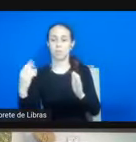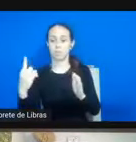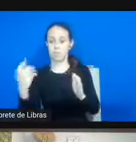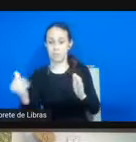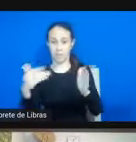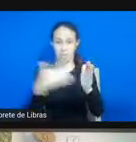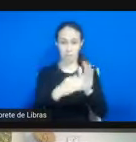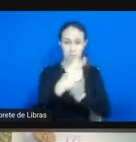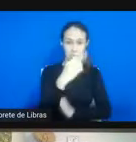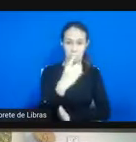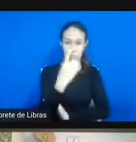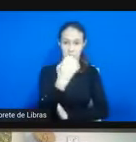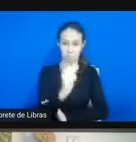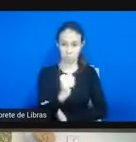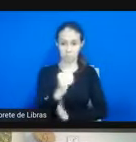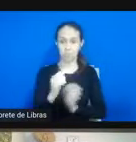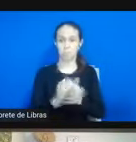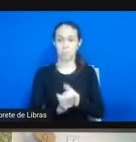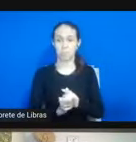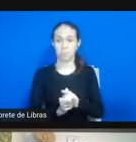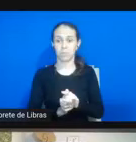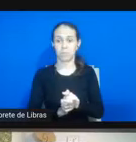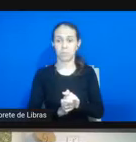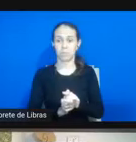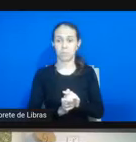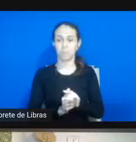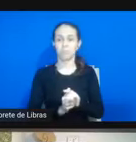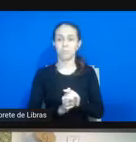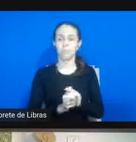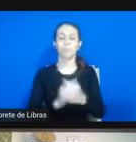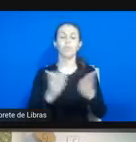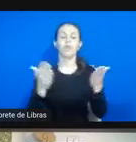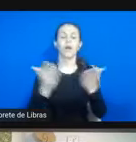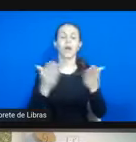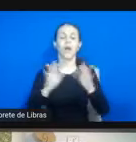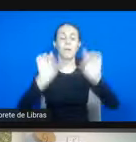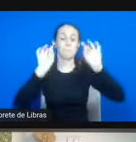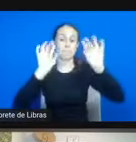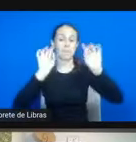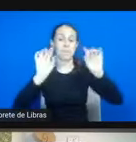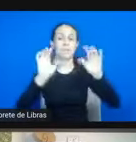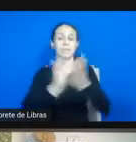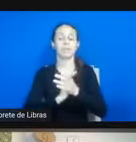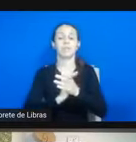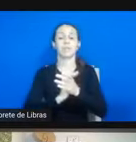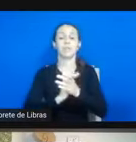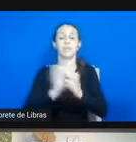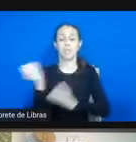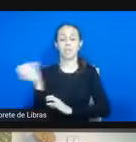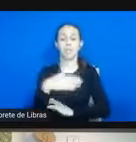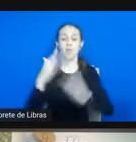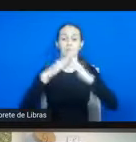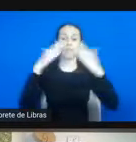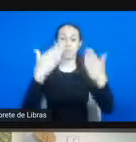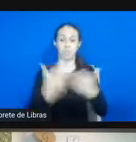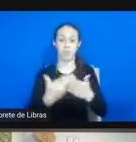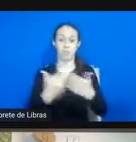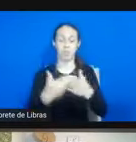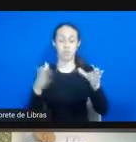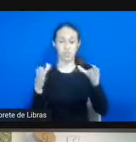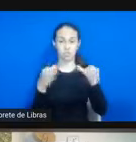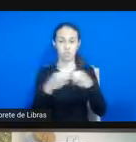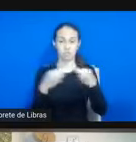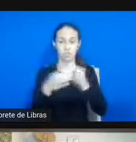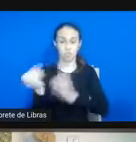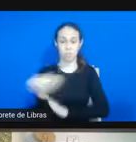2018, e atualmente é consultora especialista no projeto Planos de Aula da Revista Nova Escola, integrante do time de formadores Nova Escola,